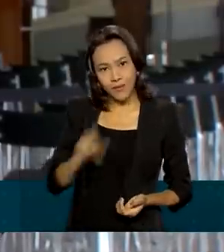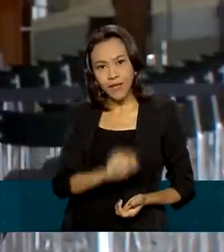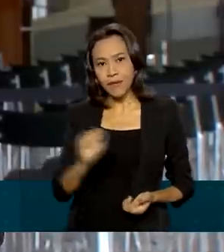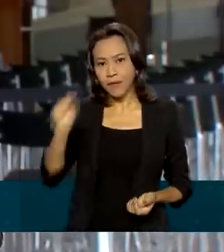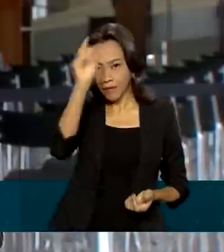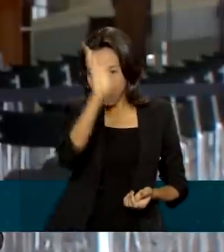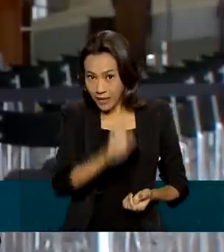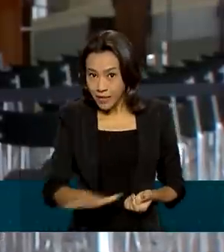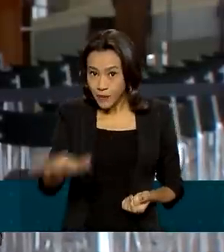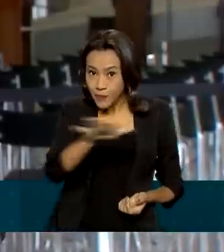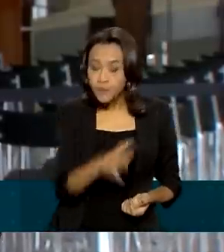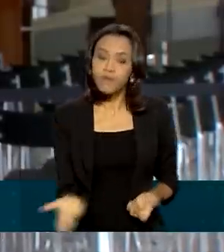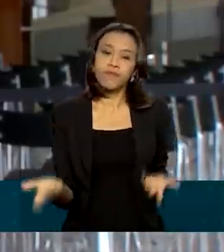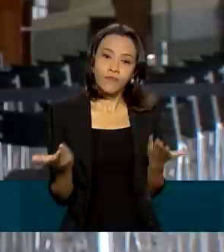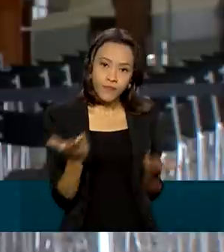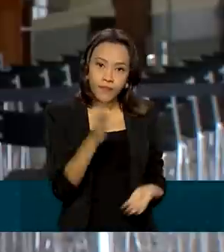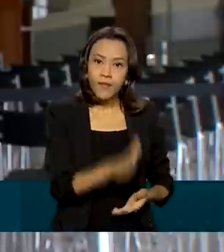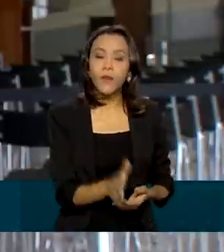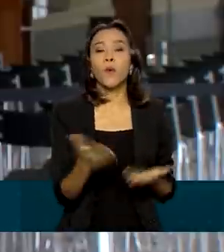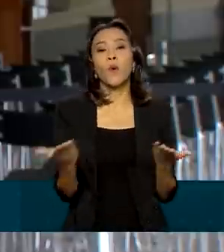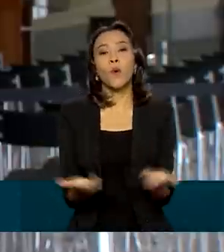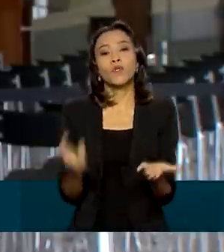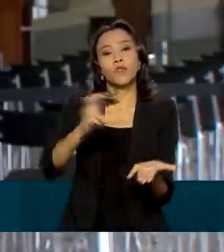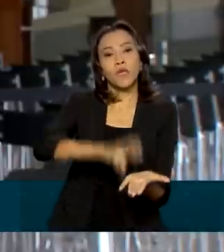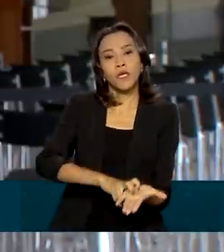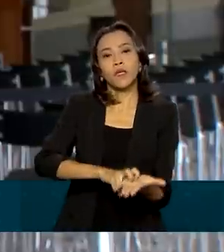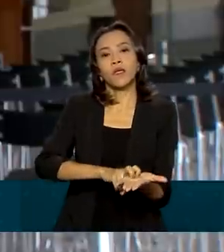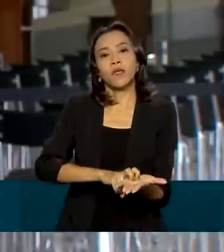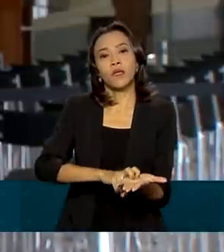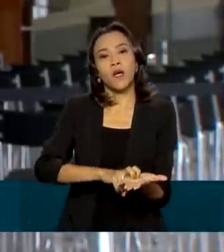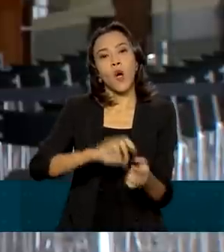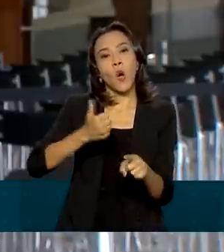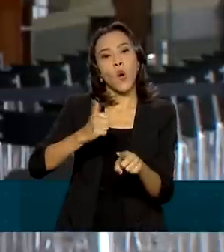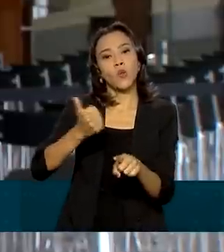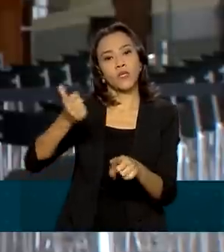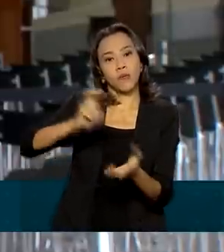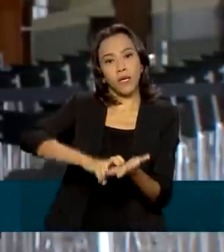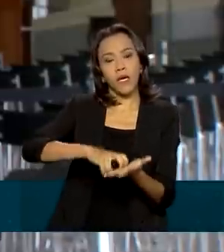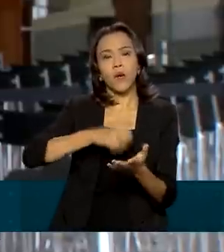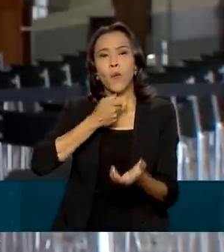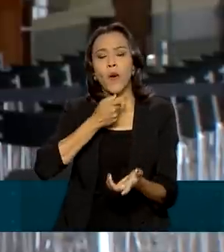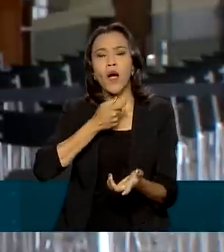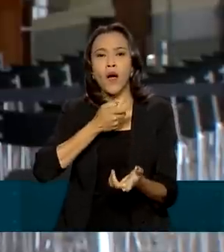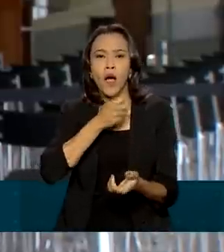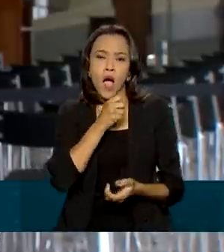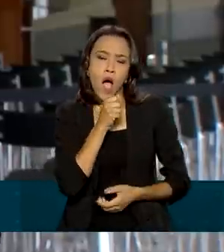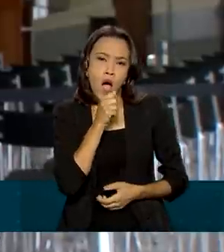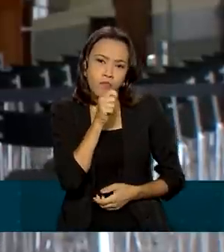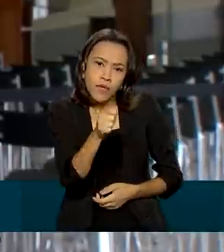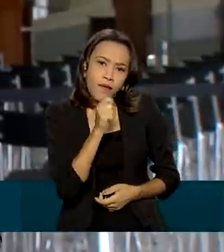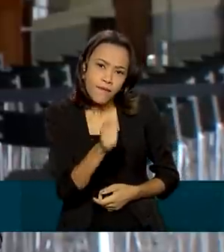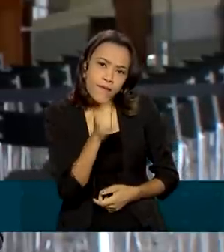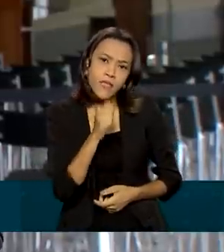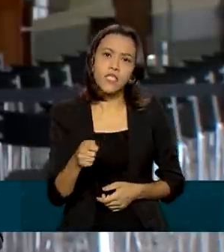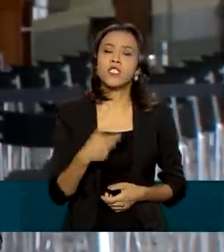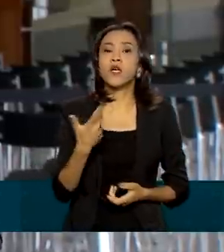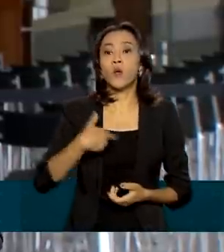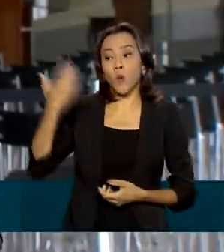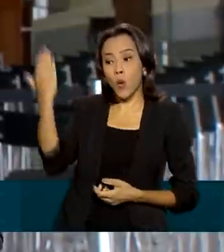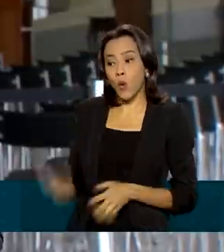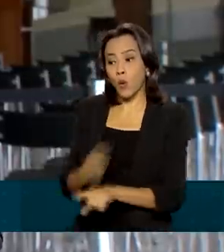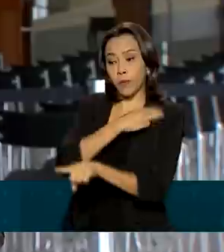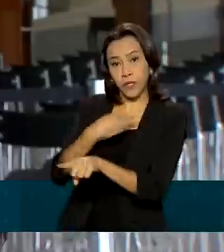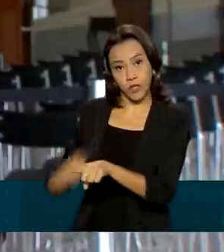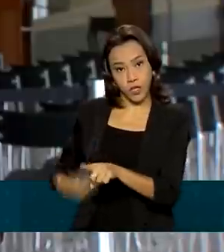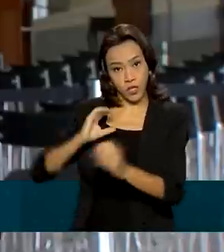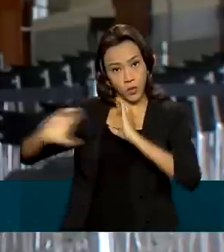país. Bem, nesta manhã, às 11 da manhã, está prevista uma coletiva de imprensa, uma conversa com jornalistas do ministro das Comunicações,